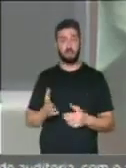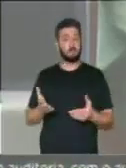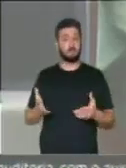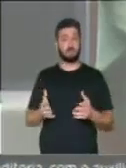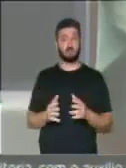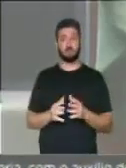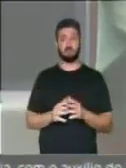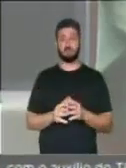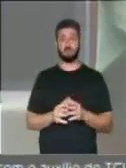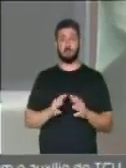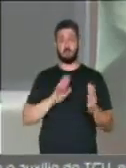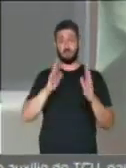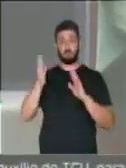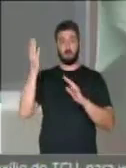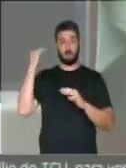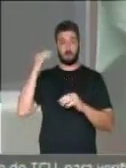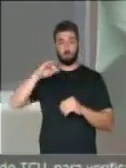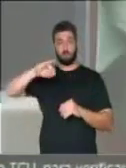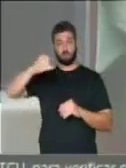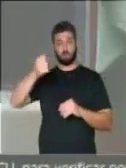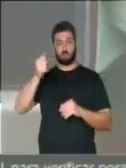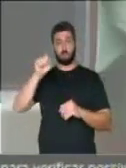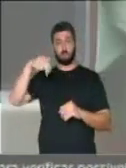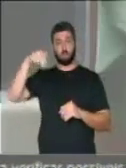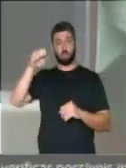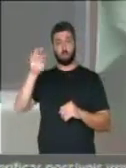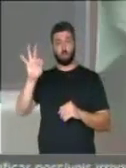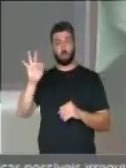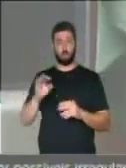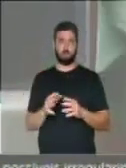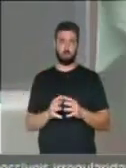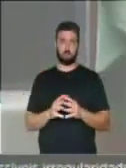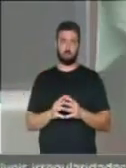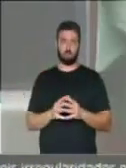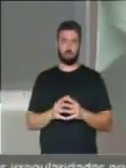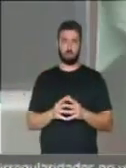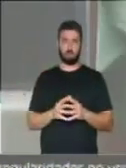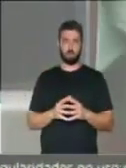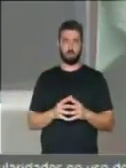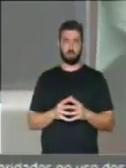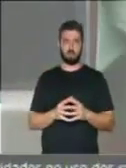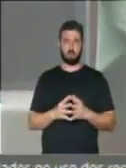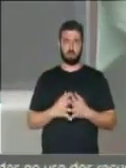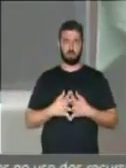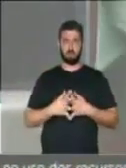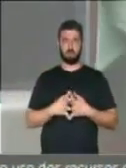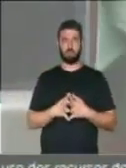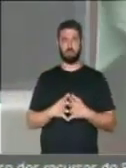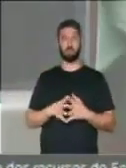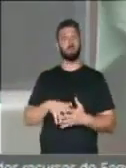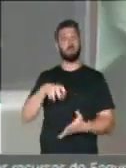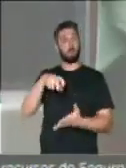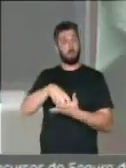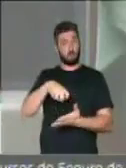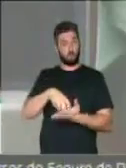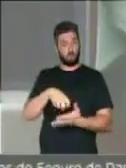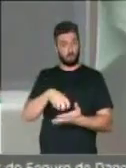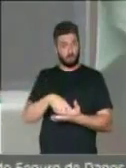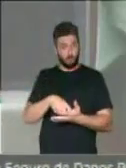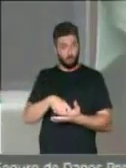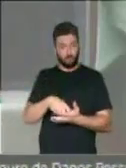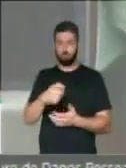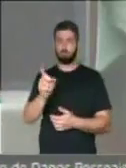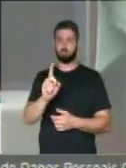República, na época, Rodrigo Janot, e condenou, não.